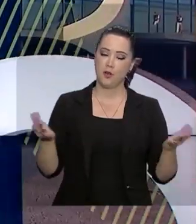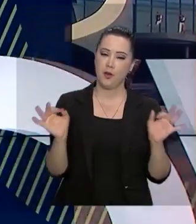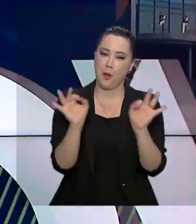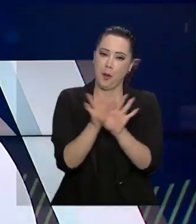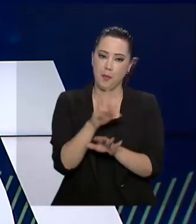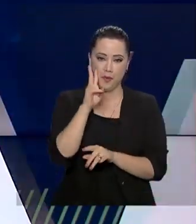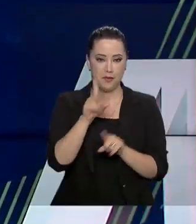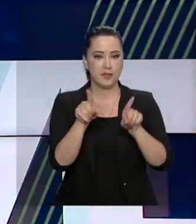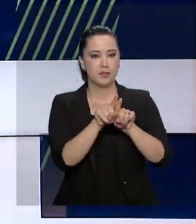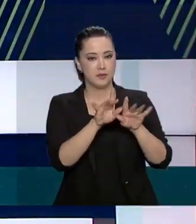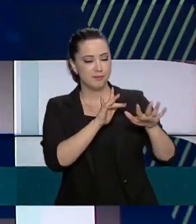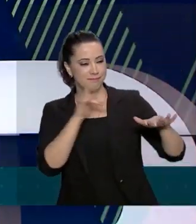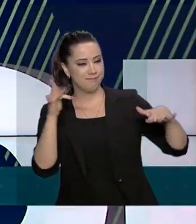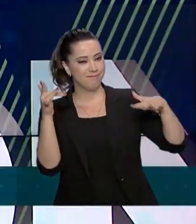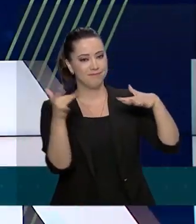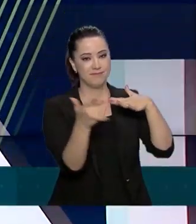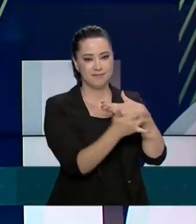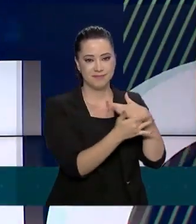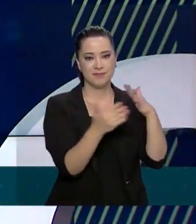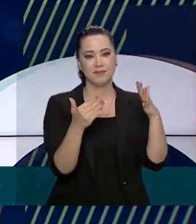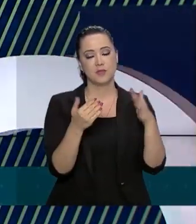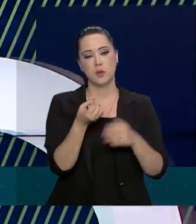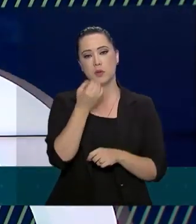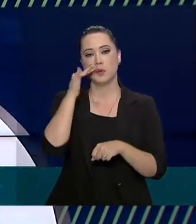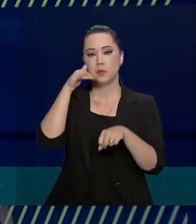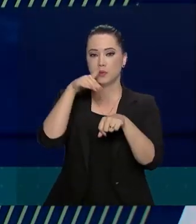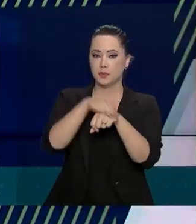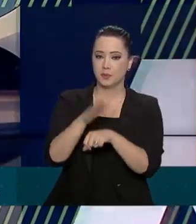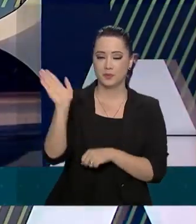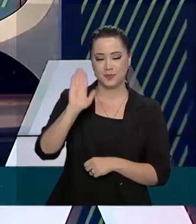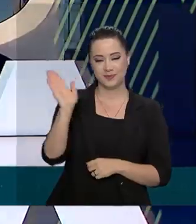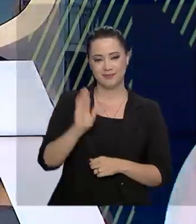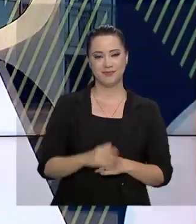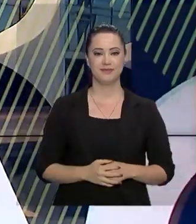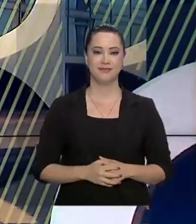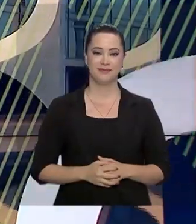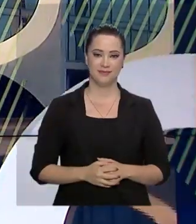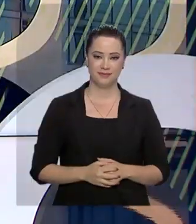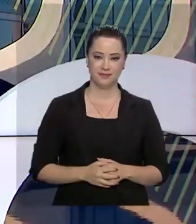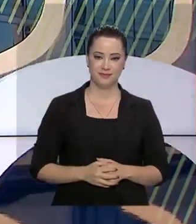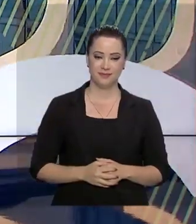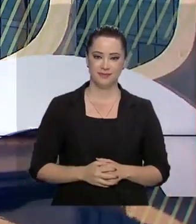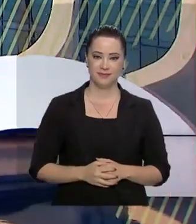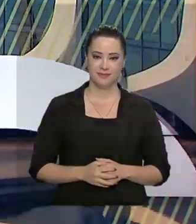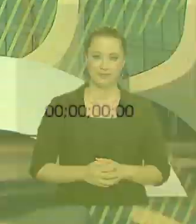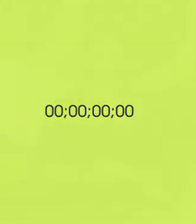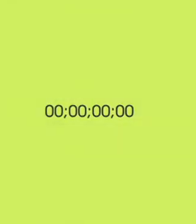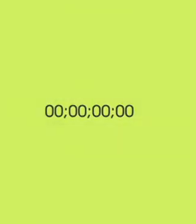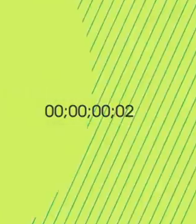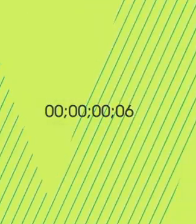por aqui. Continue nos acompanhando pelas redes sociais. Uma boa noite para você e até a próxima.